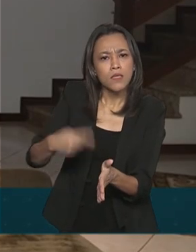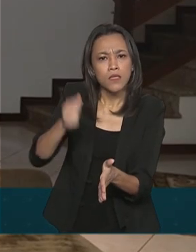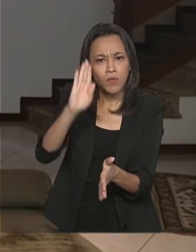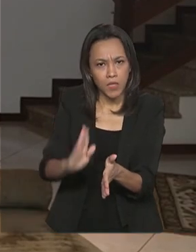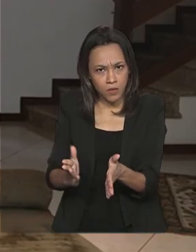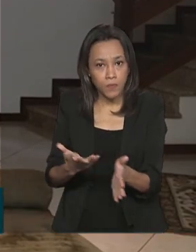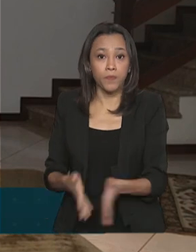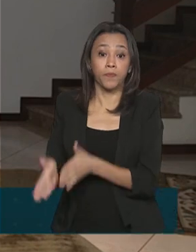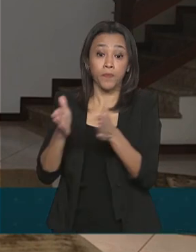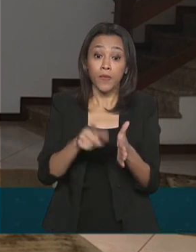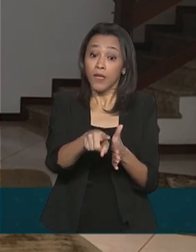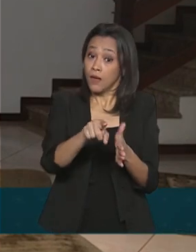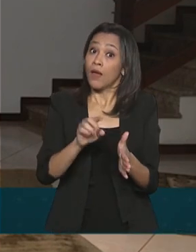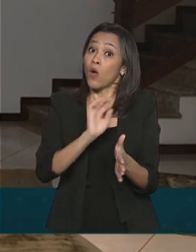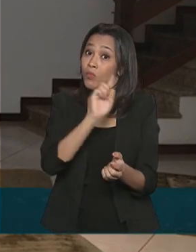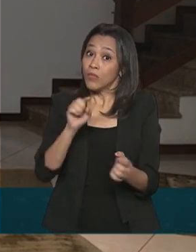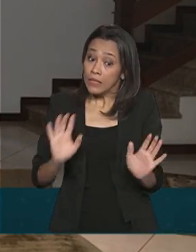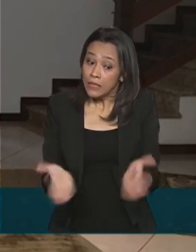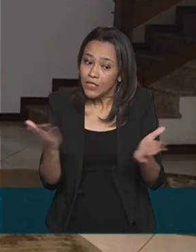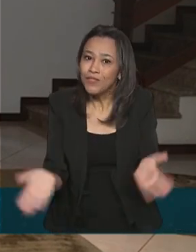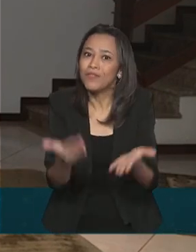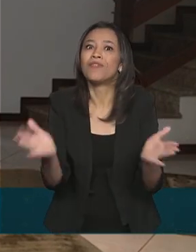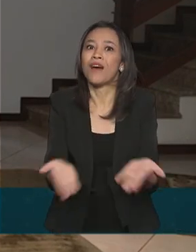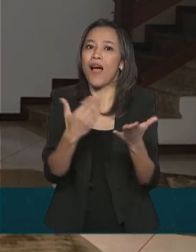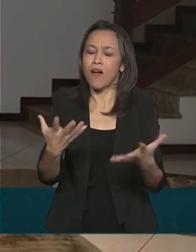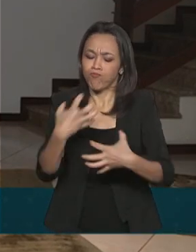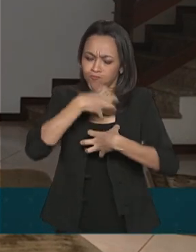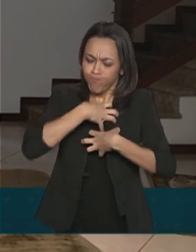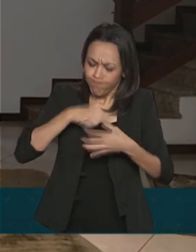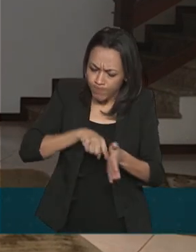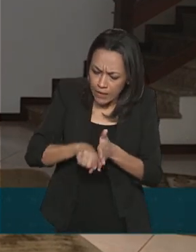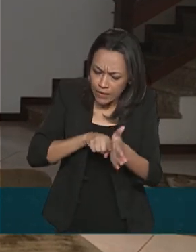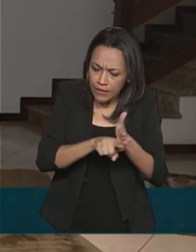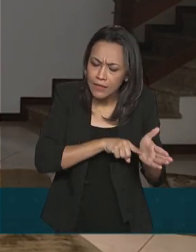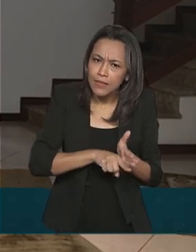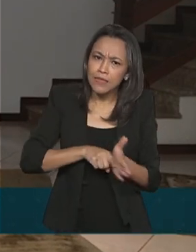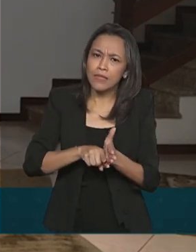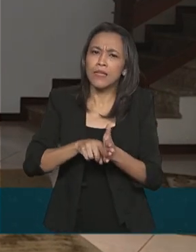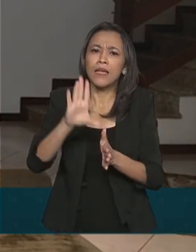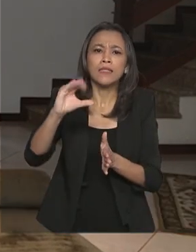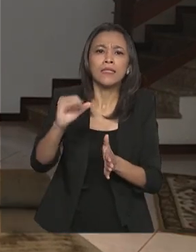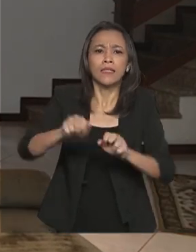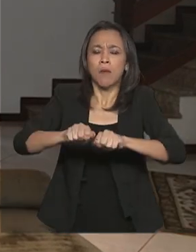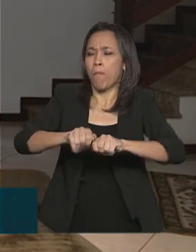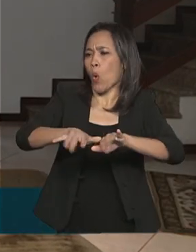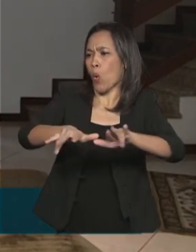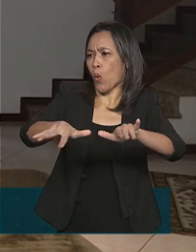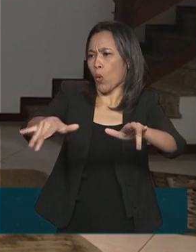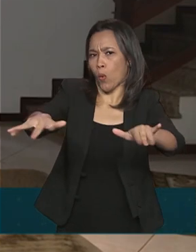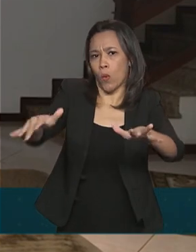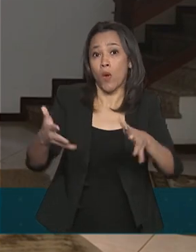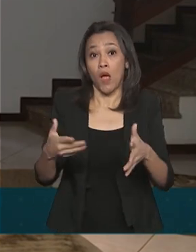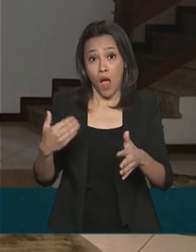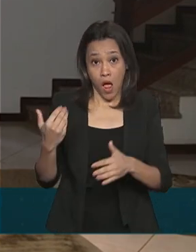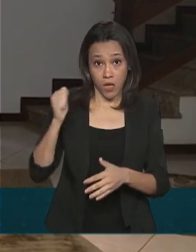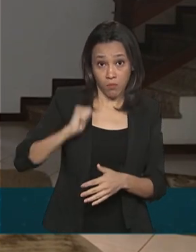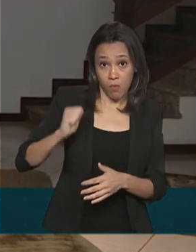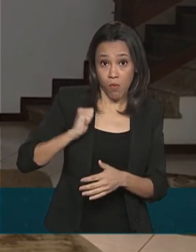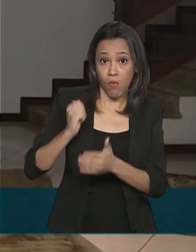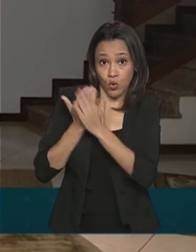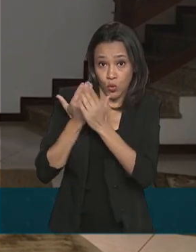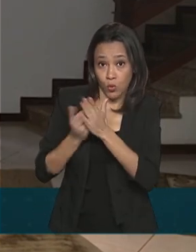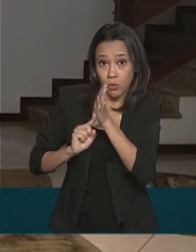incentivar a vocação científica dos jovens e popularizar o estudo da ciência, as bolsas ajudam a